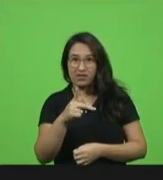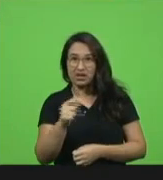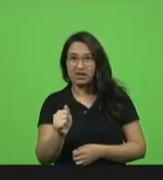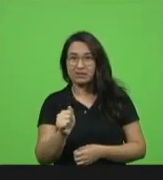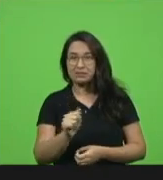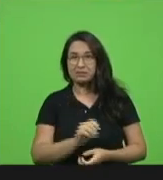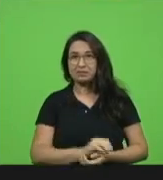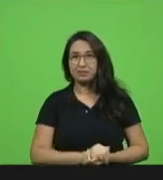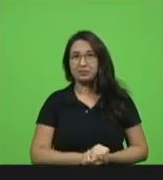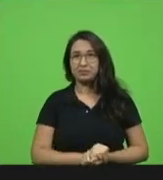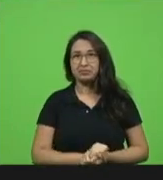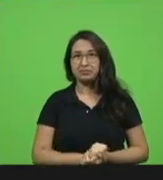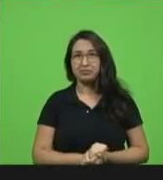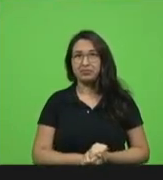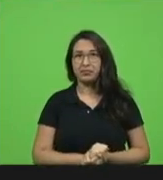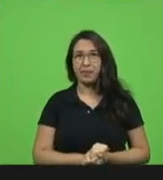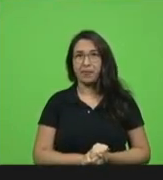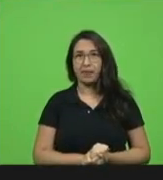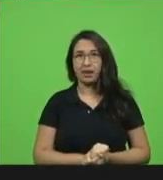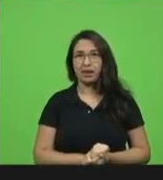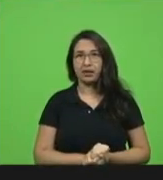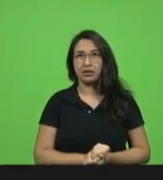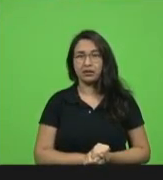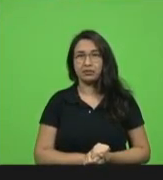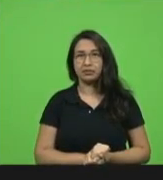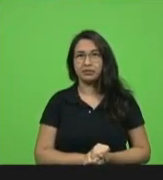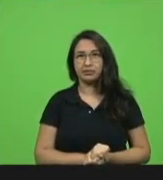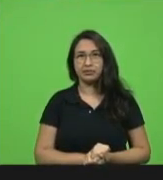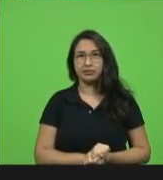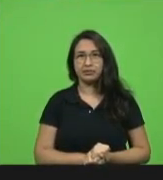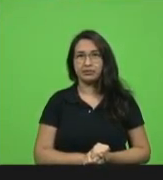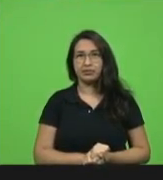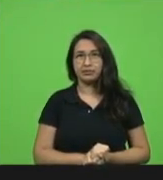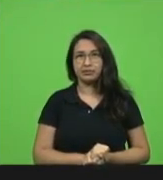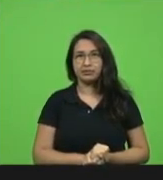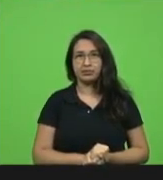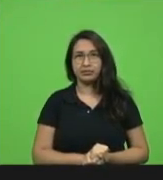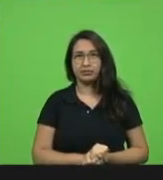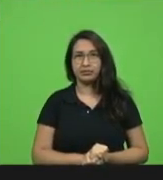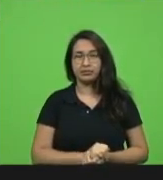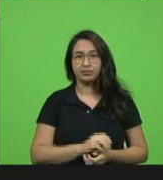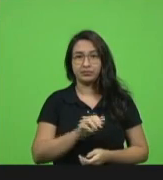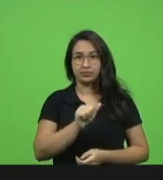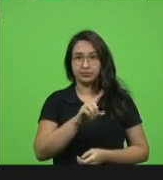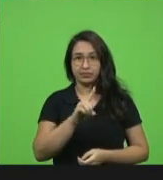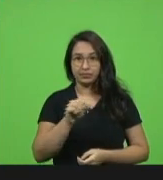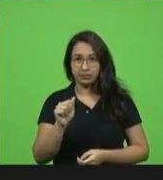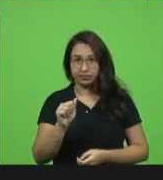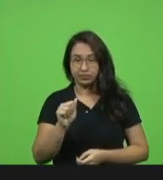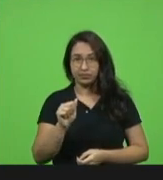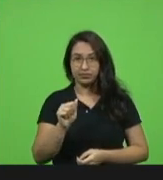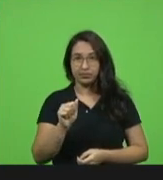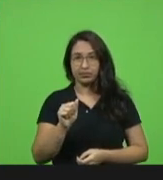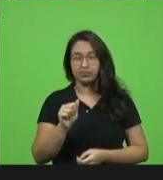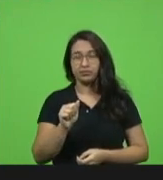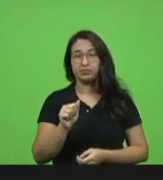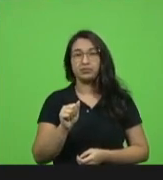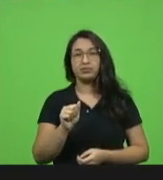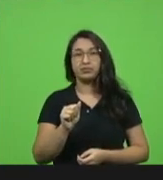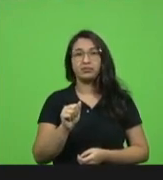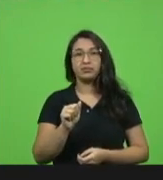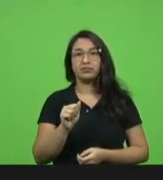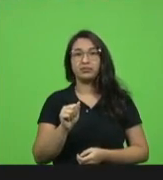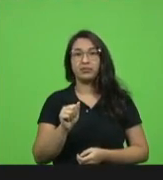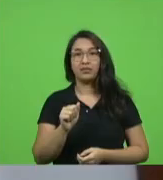deputada pois não deputada Ada o problema é o seguinte nós não temos para onde